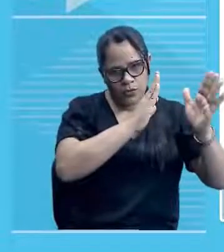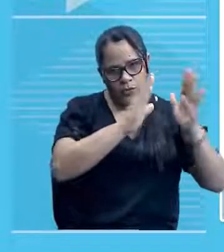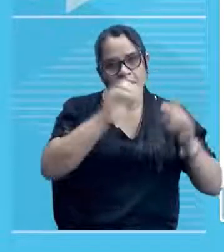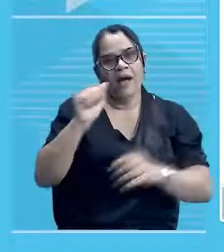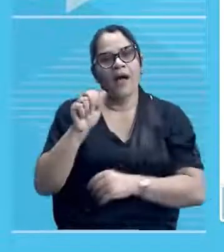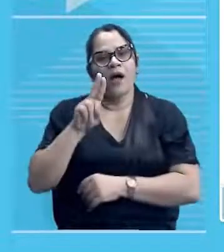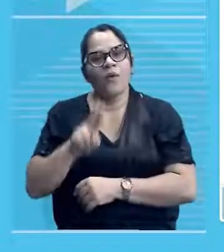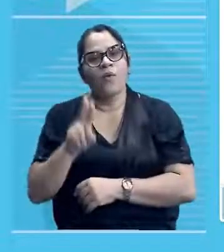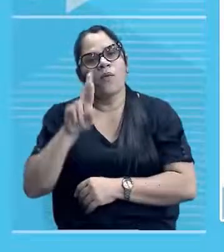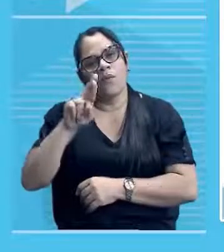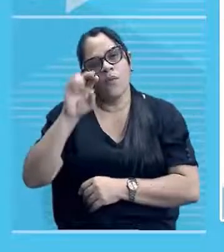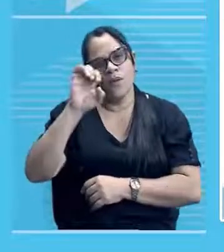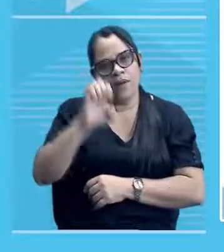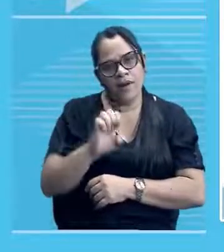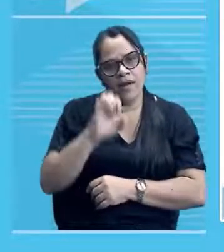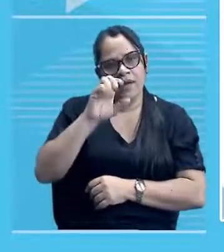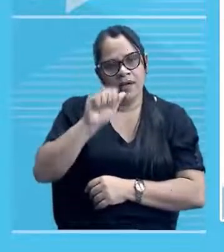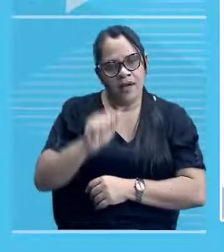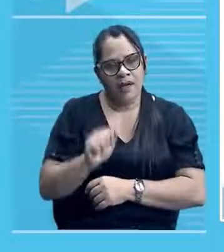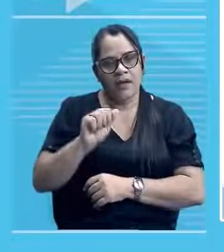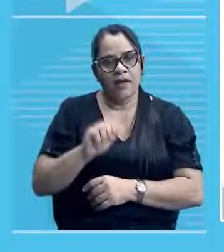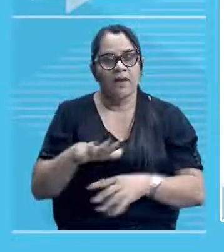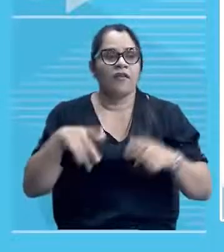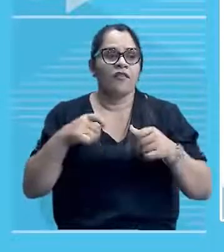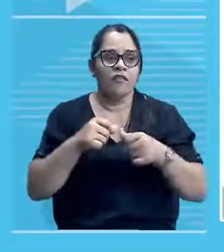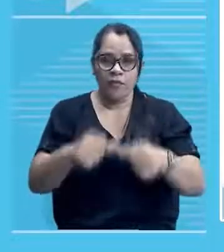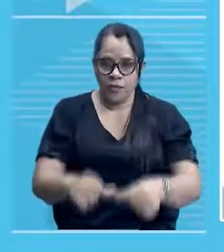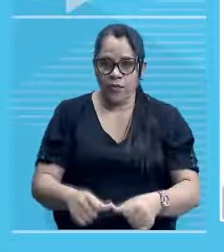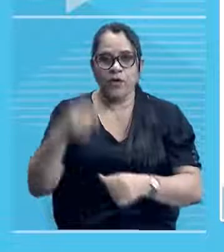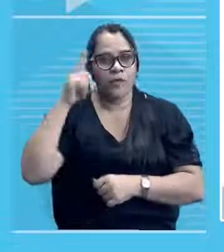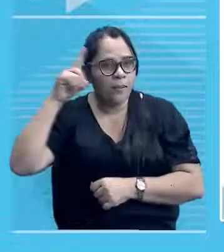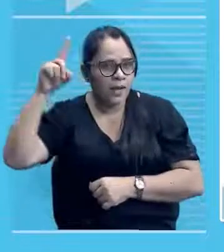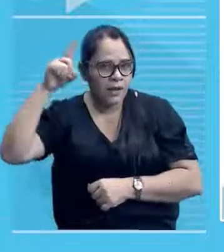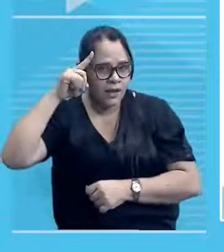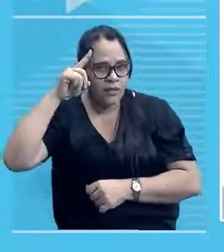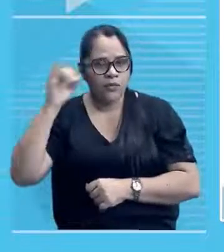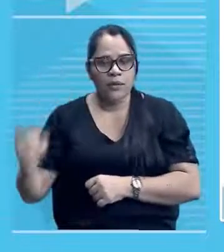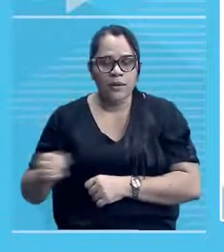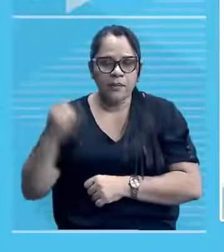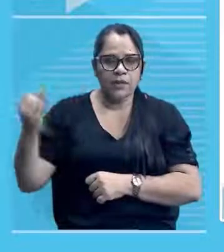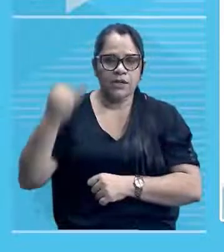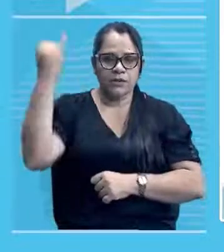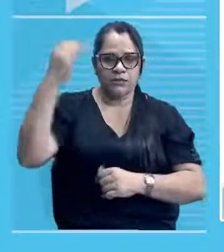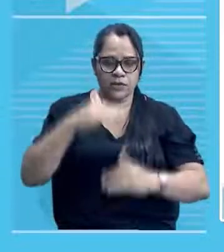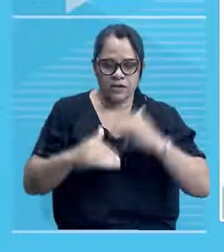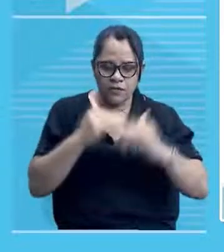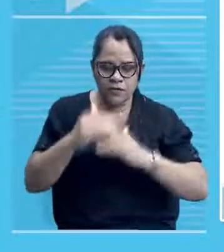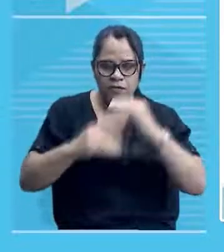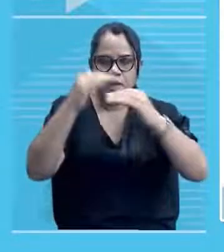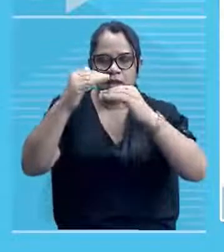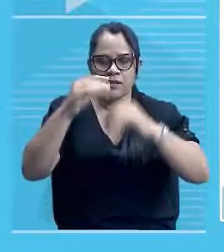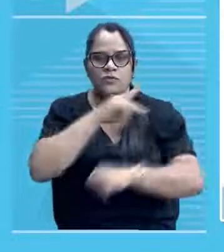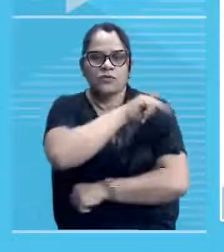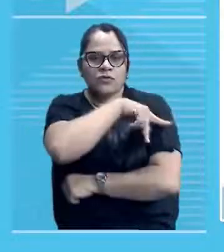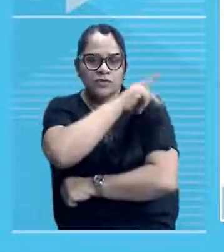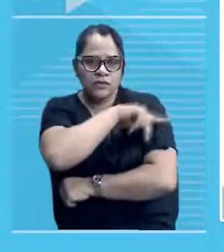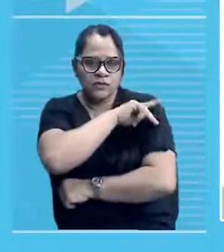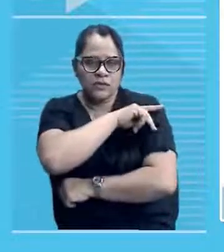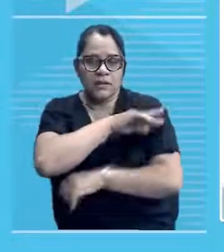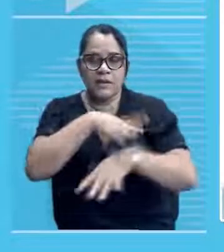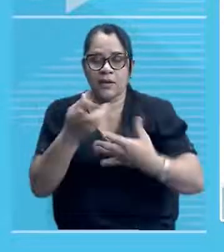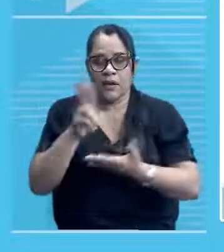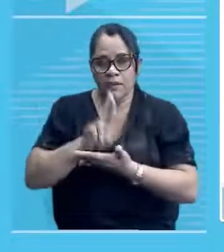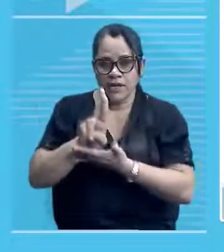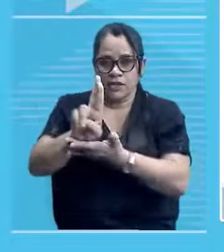época importante do desenvolvimento comercial do nosso estado. E aí, aquilo ali representou um núcleo, né? De